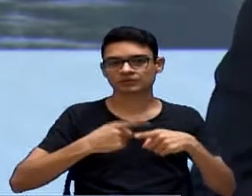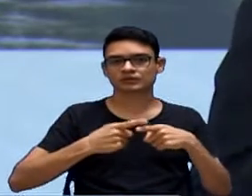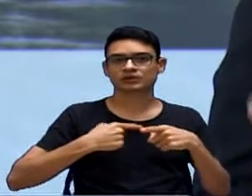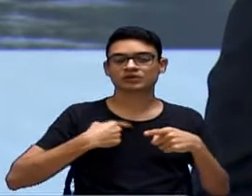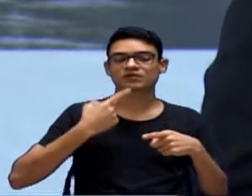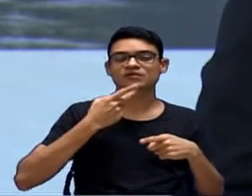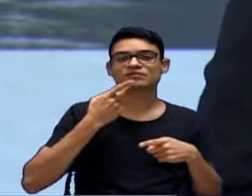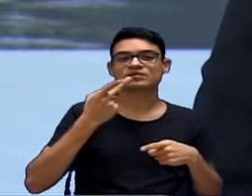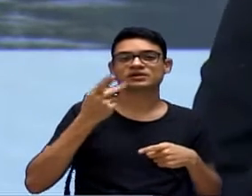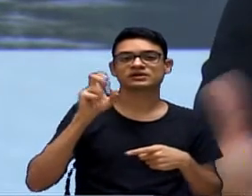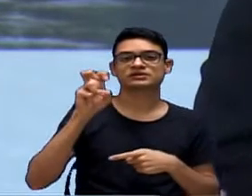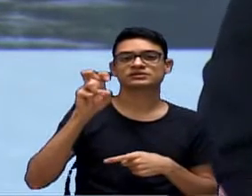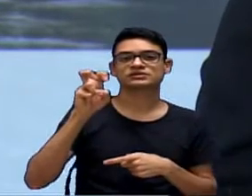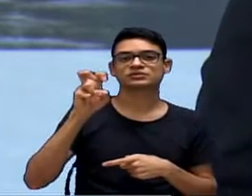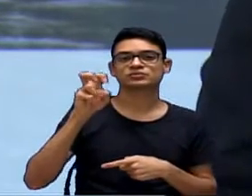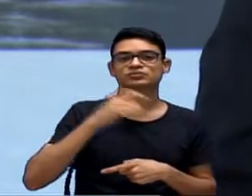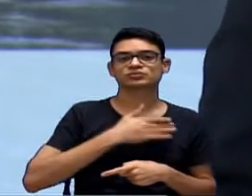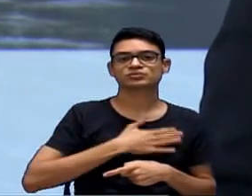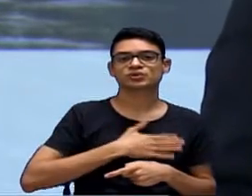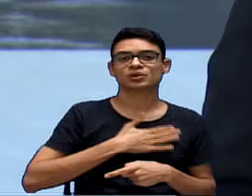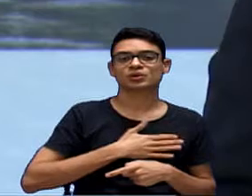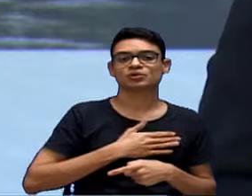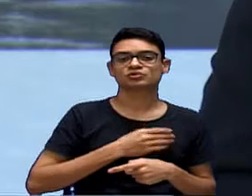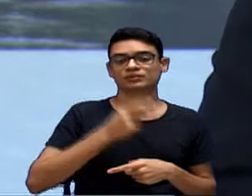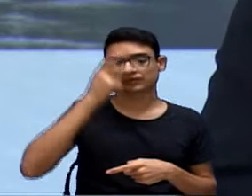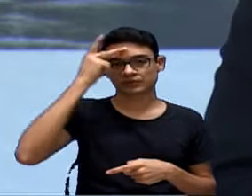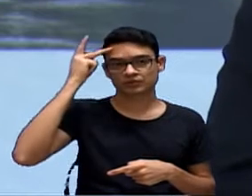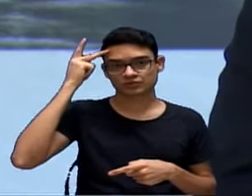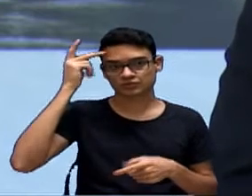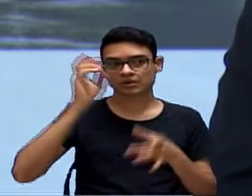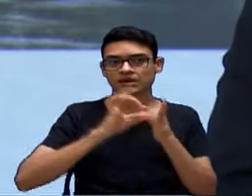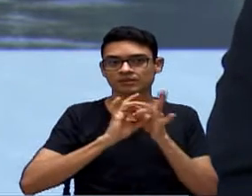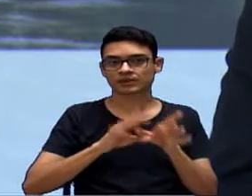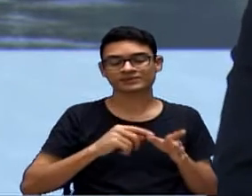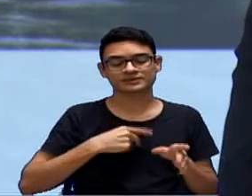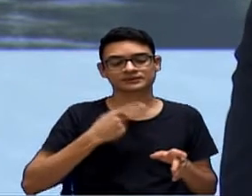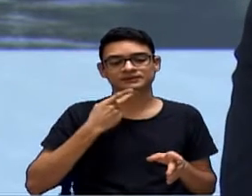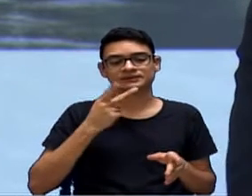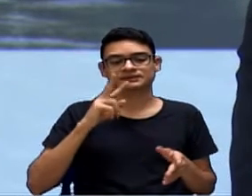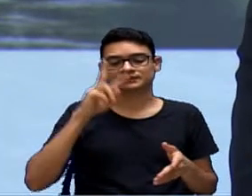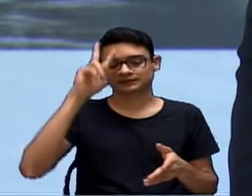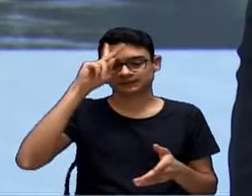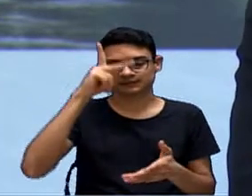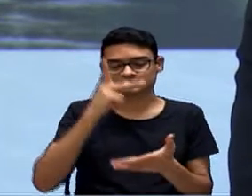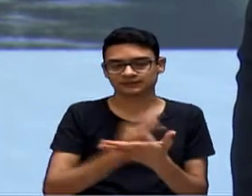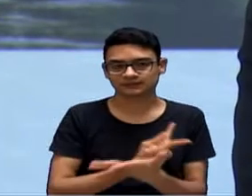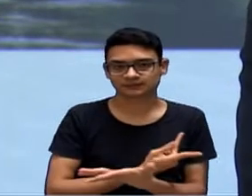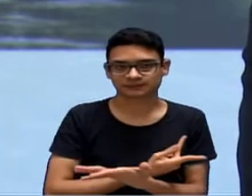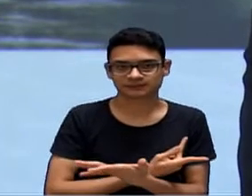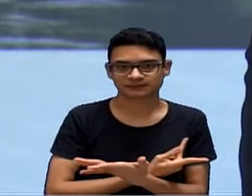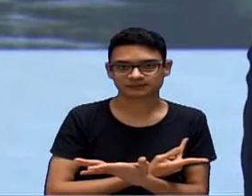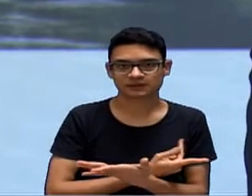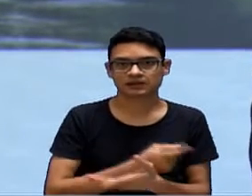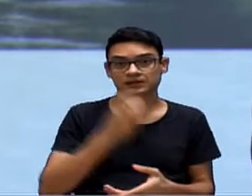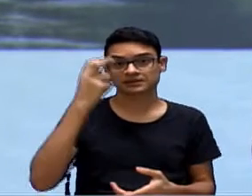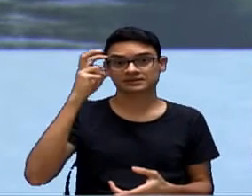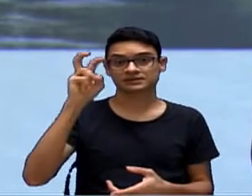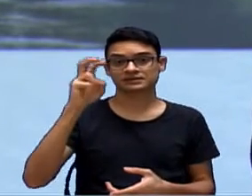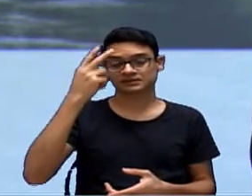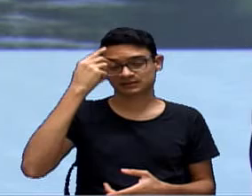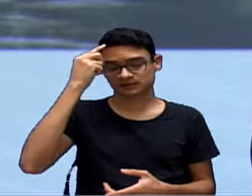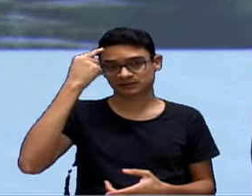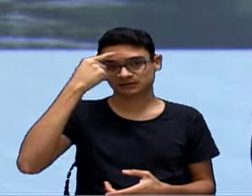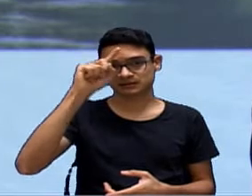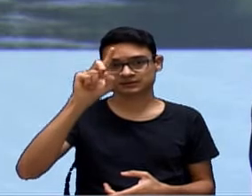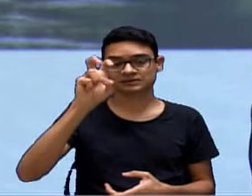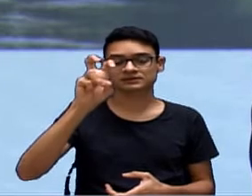dia 5 que abriu o edital para que as pessoas puderem se inscrever e eu falei equivocadamente. Na verdade, dia 5 era a finalização do grupo de trabalho do